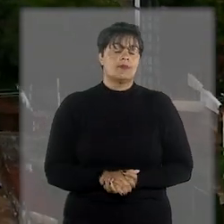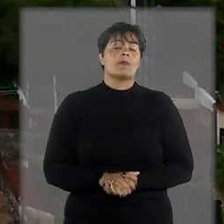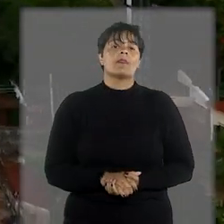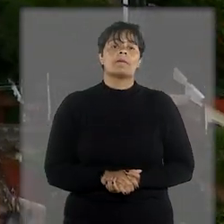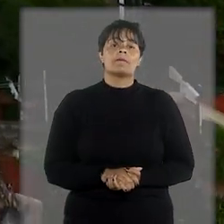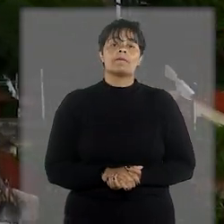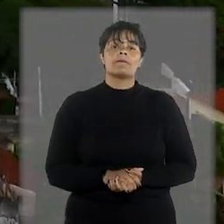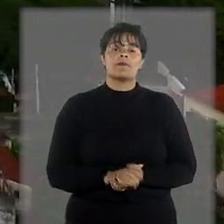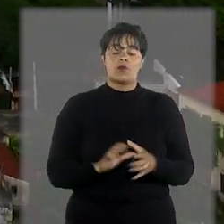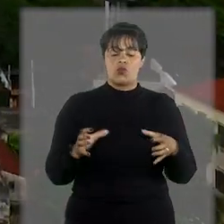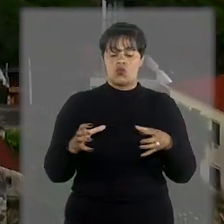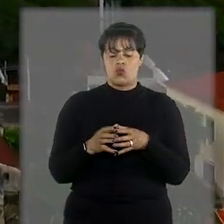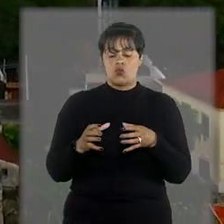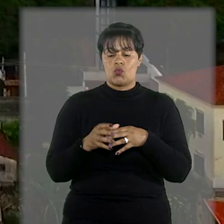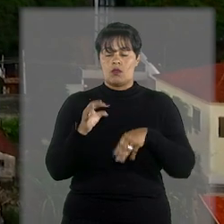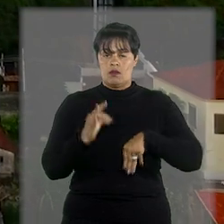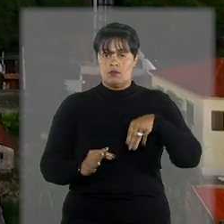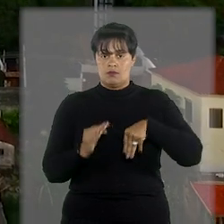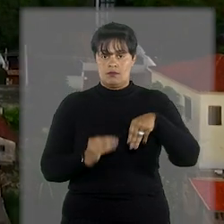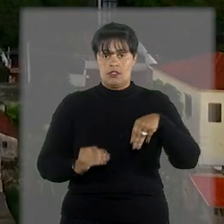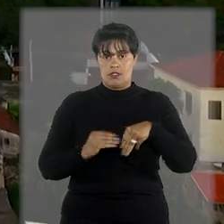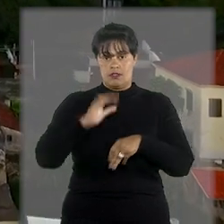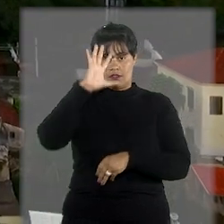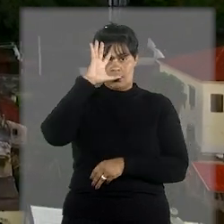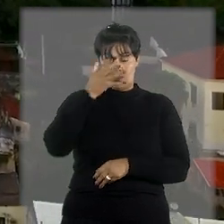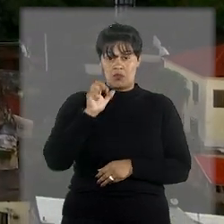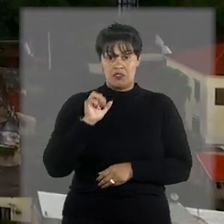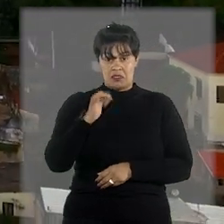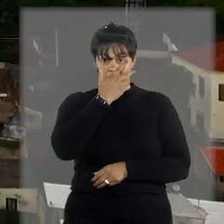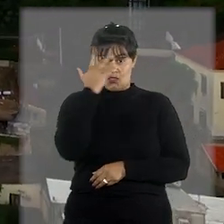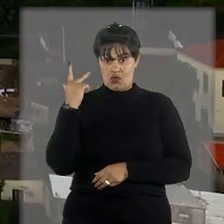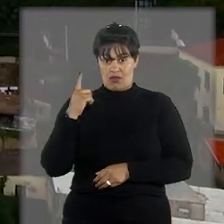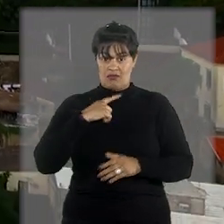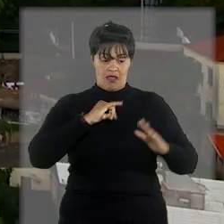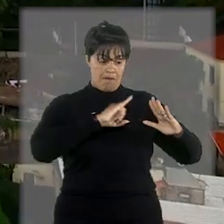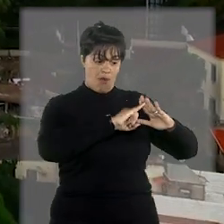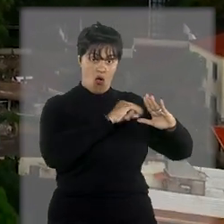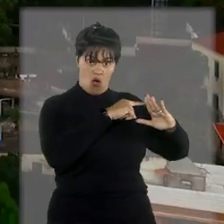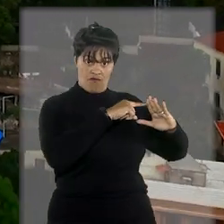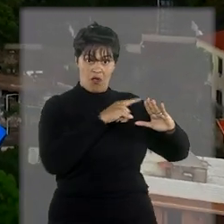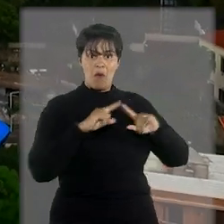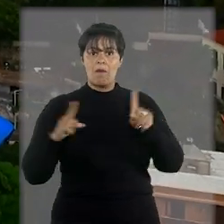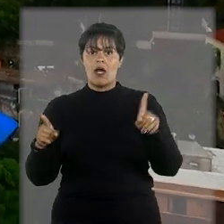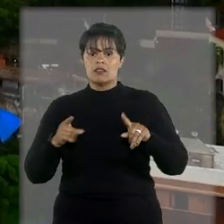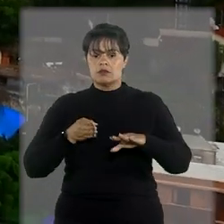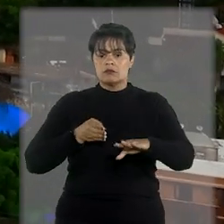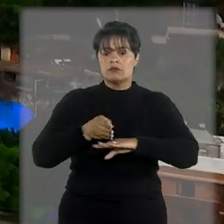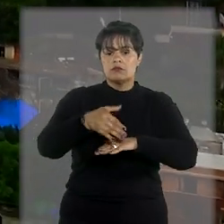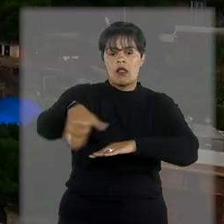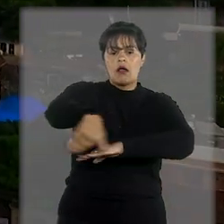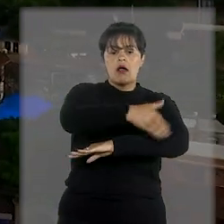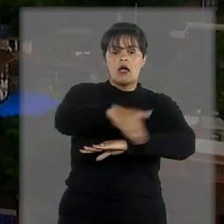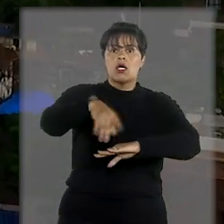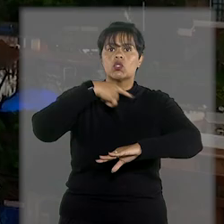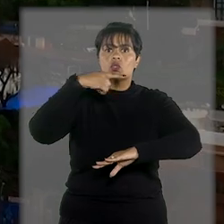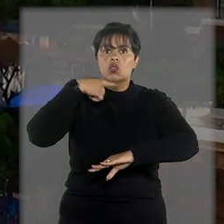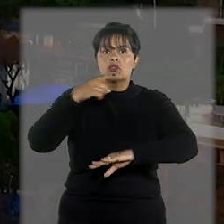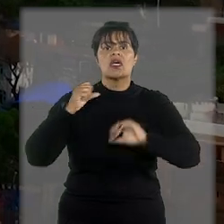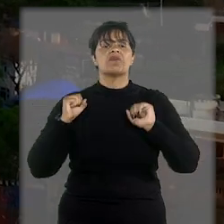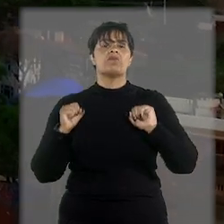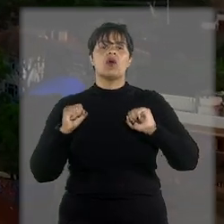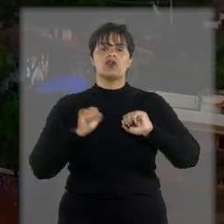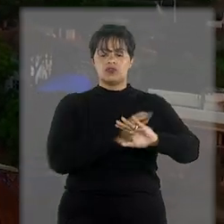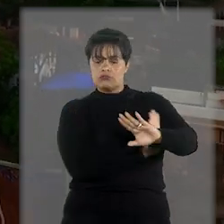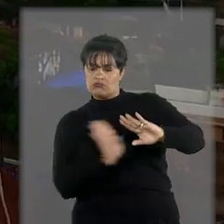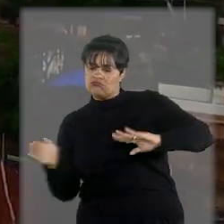colegiado decidiram que o possuidor de imóvel sem acesso à via pública, o chamado imóvel encravado, tem direito à passagem forçada